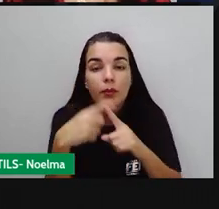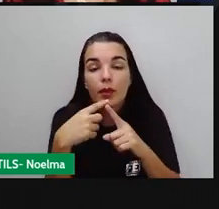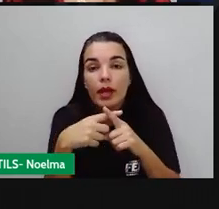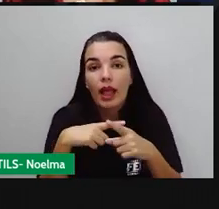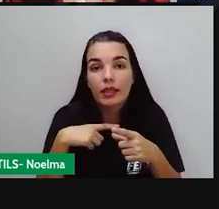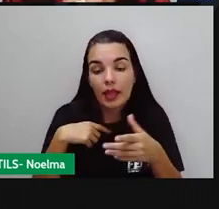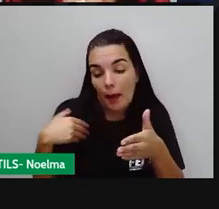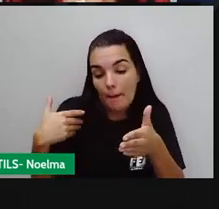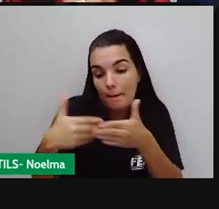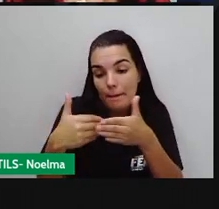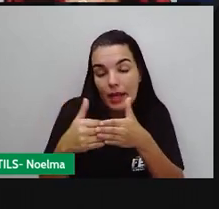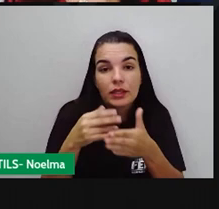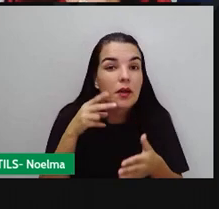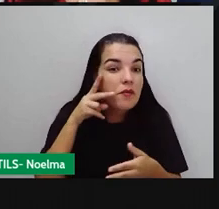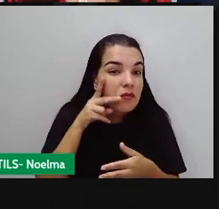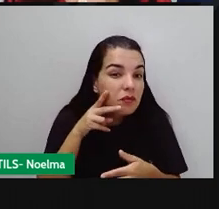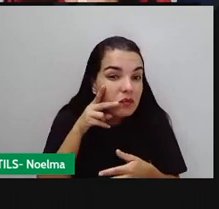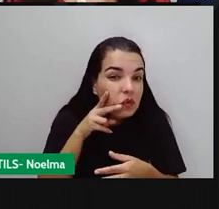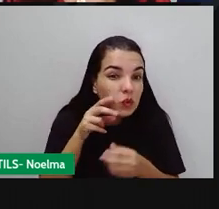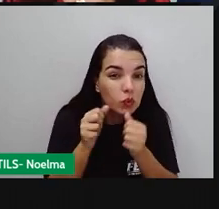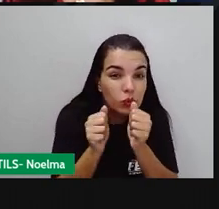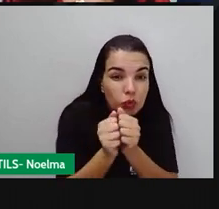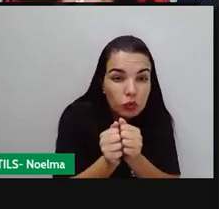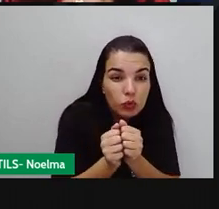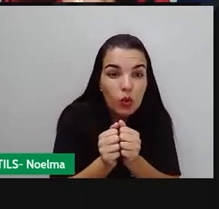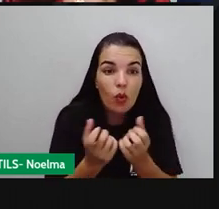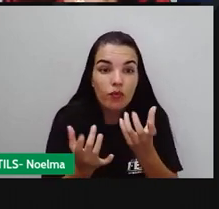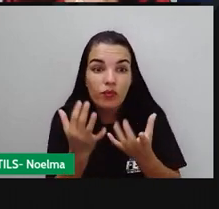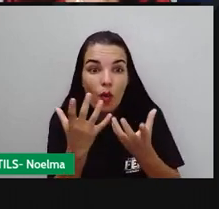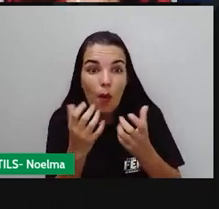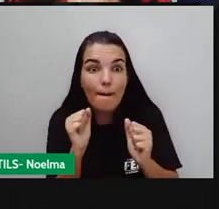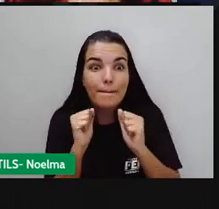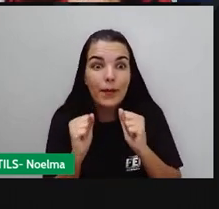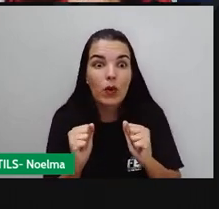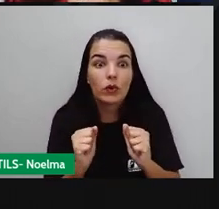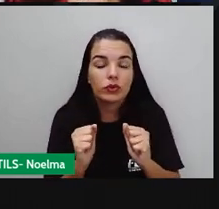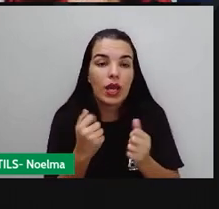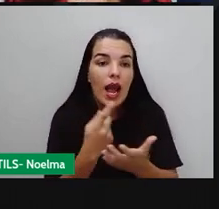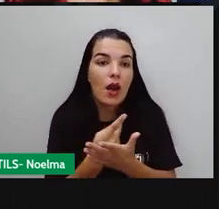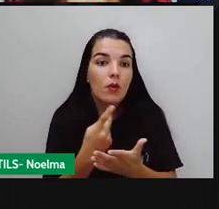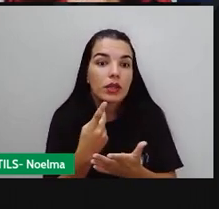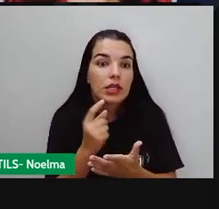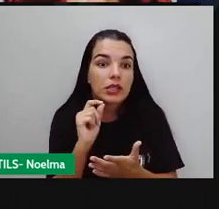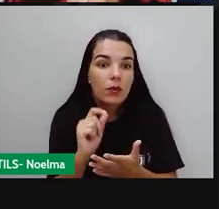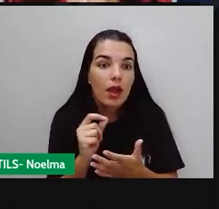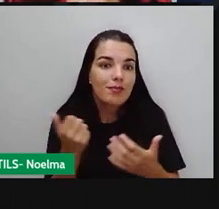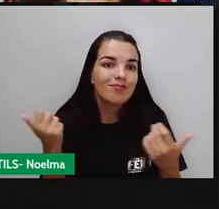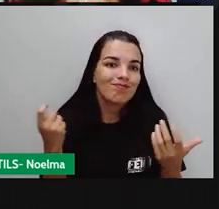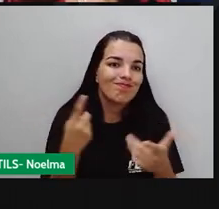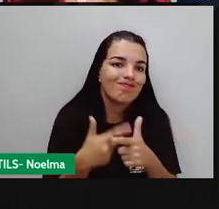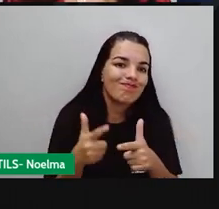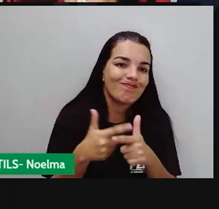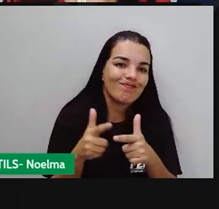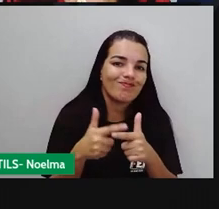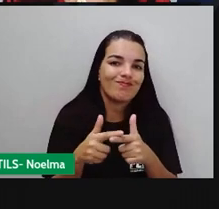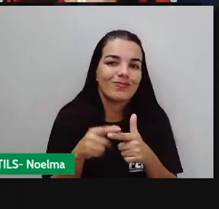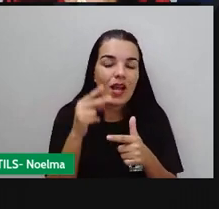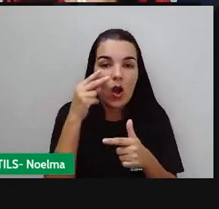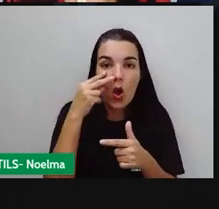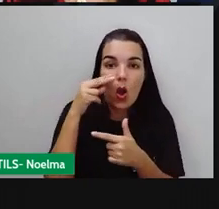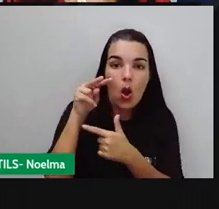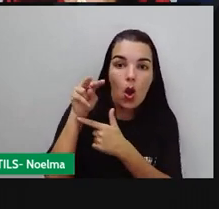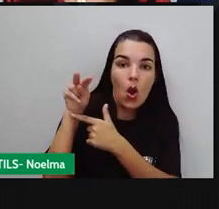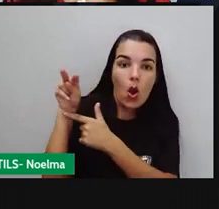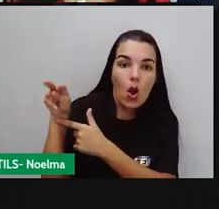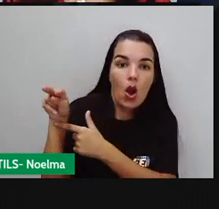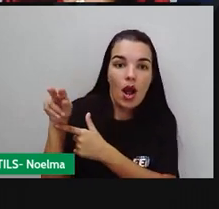das bebidas com as fogueiras também pode resultar em acidentes. Ao acender a fogueira também é muito perigoso. Nós temos aí o caso do